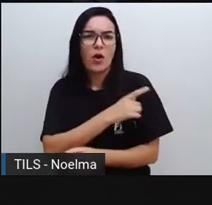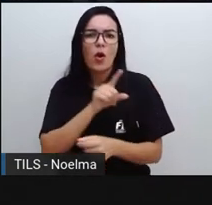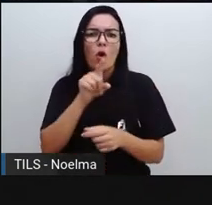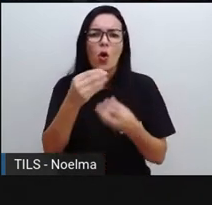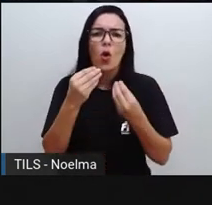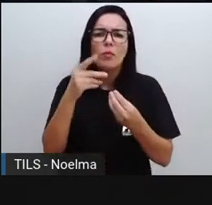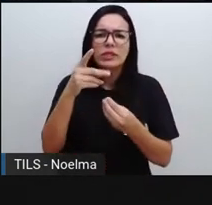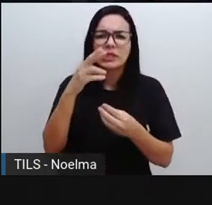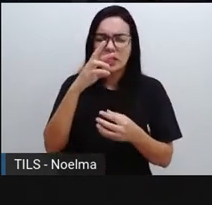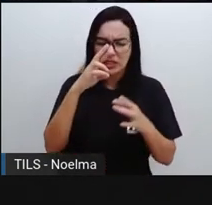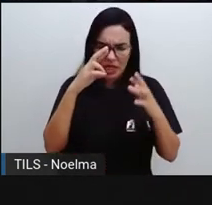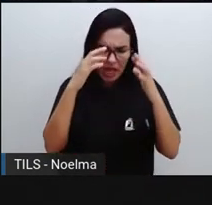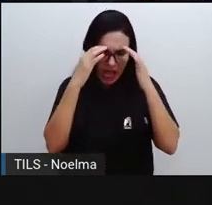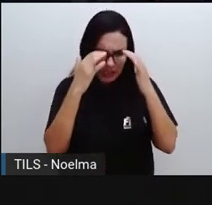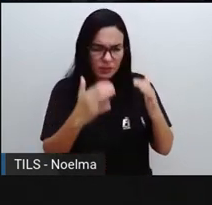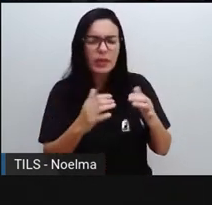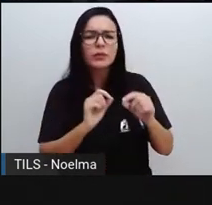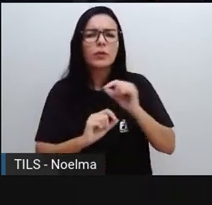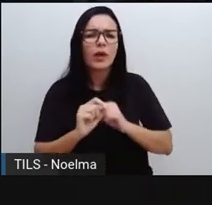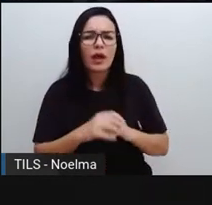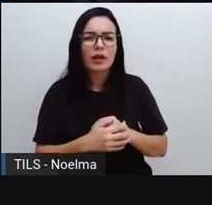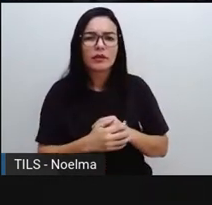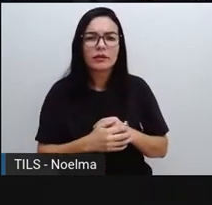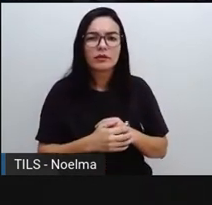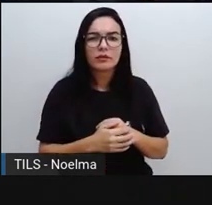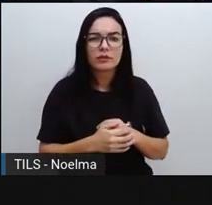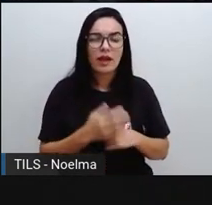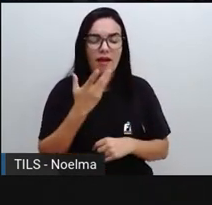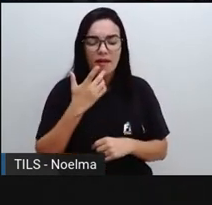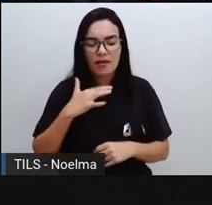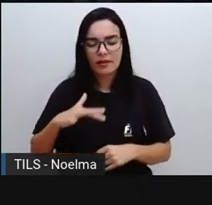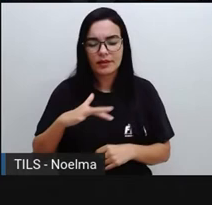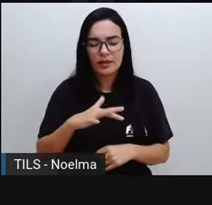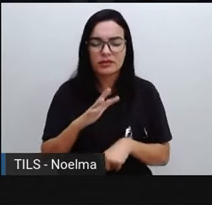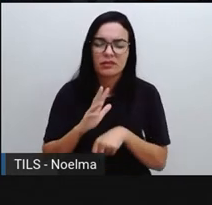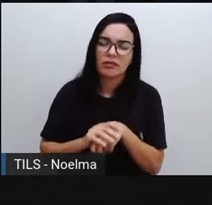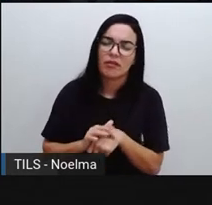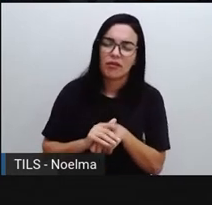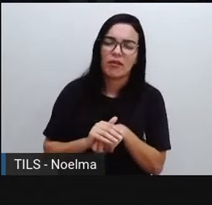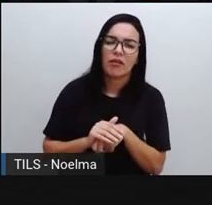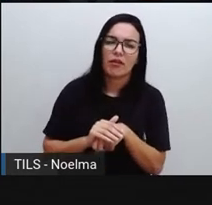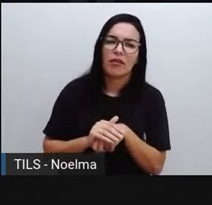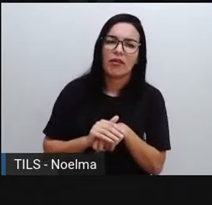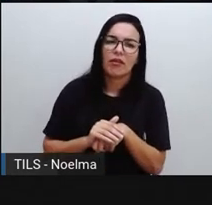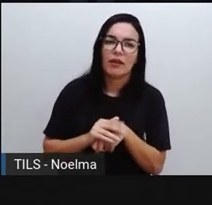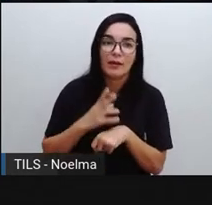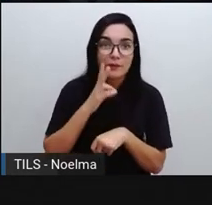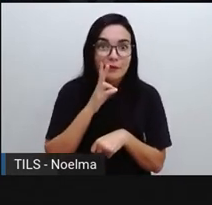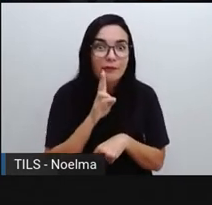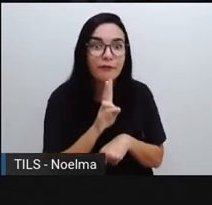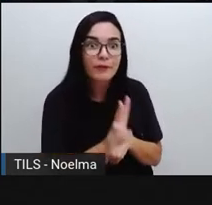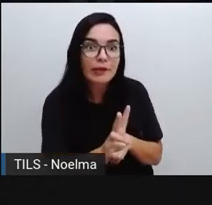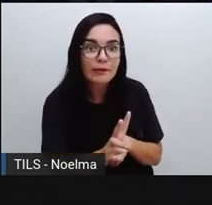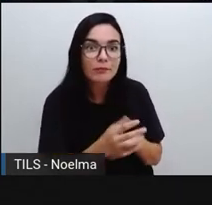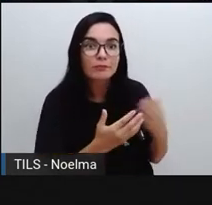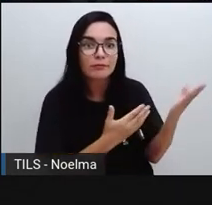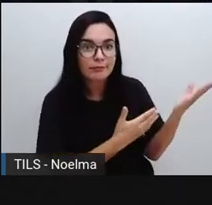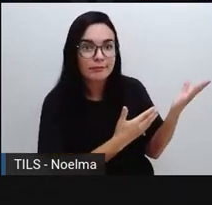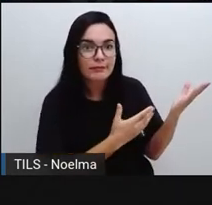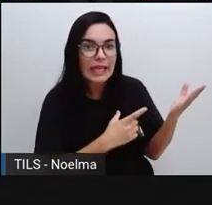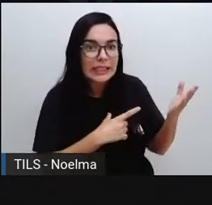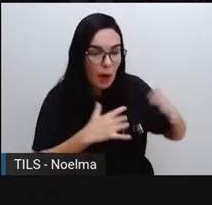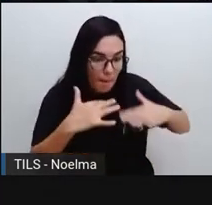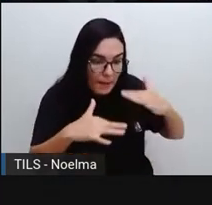sente a respeito disso? E aí, a criança responde. Doente. Onde a gente tem uma manifestação contra a